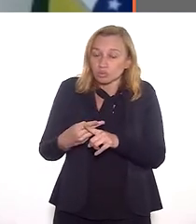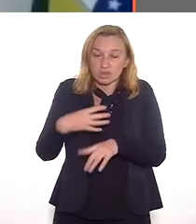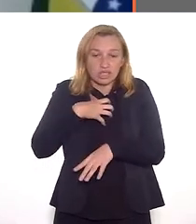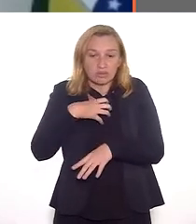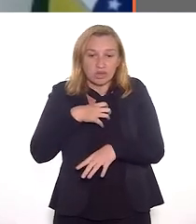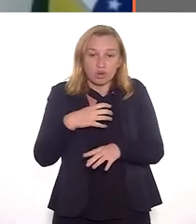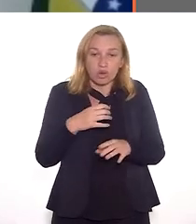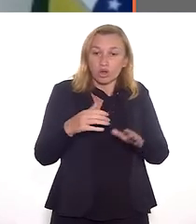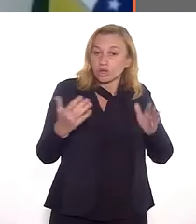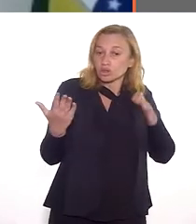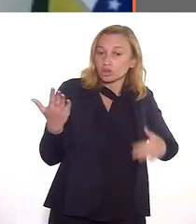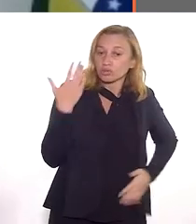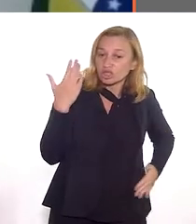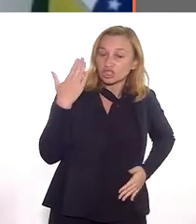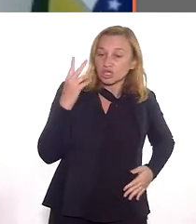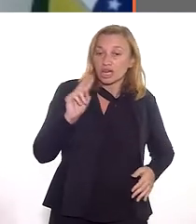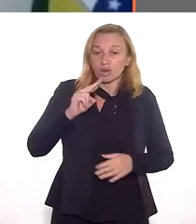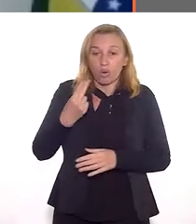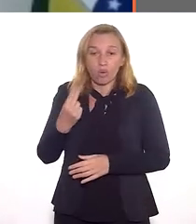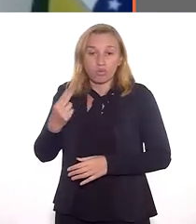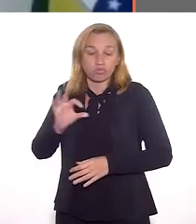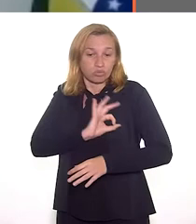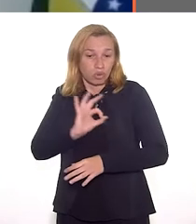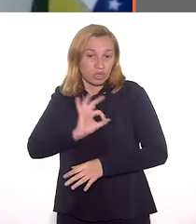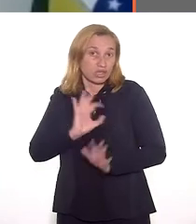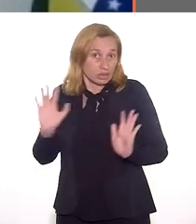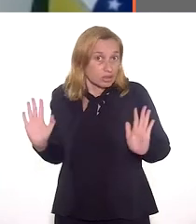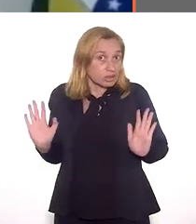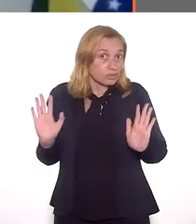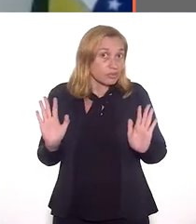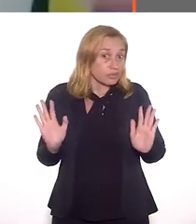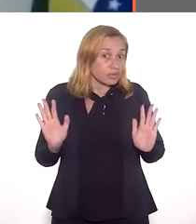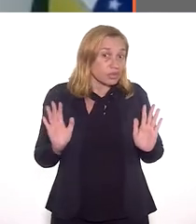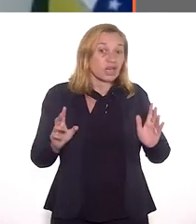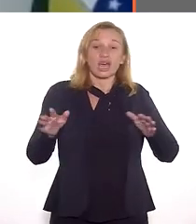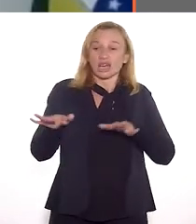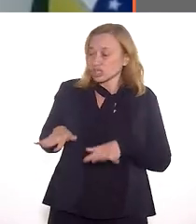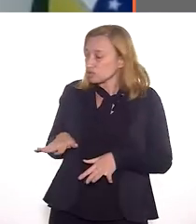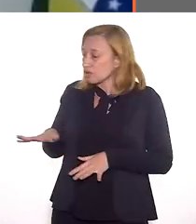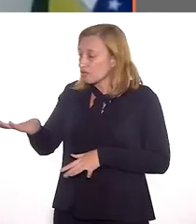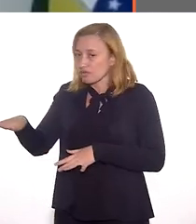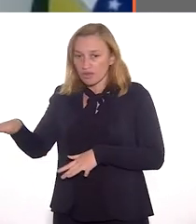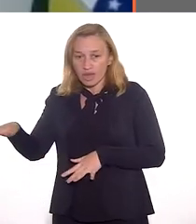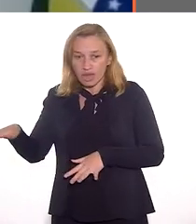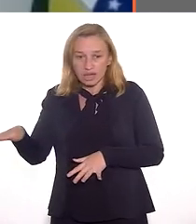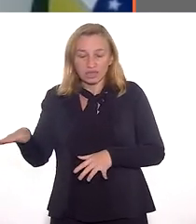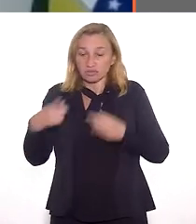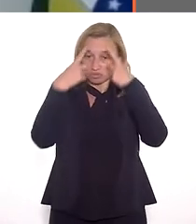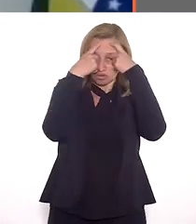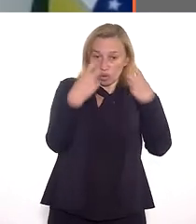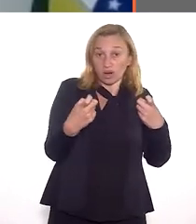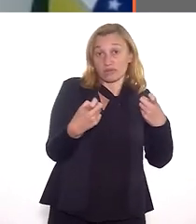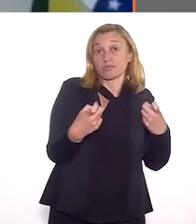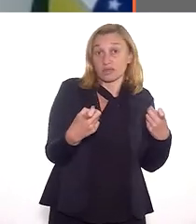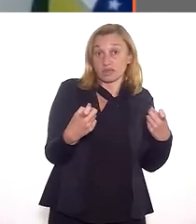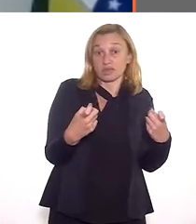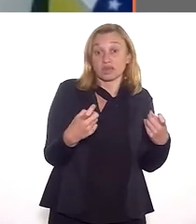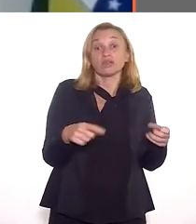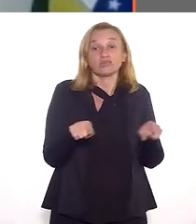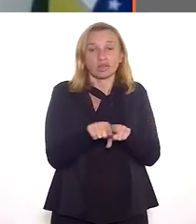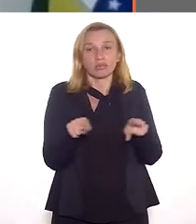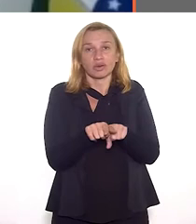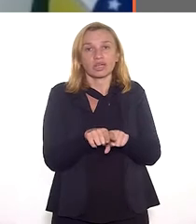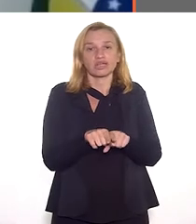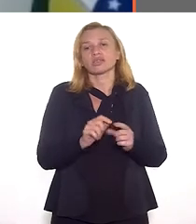origem, seja a do crime, seja a dos agentes do próprio Estado. Então, as favelas são muito mencionadas em função do quadro de violência